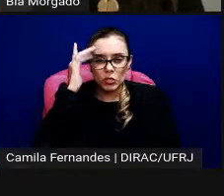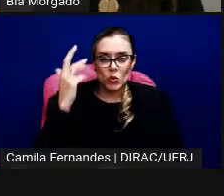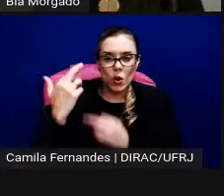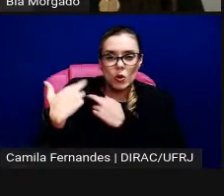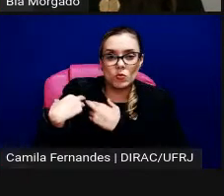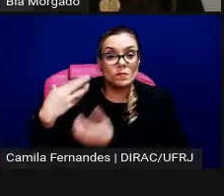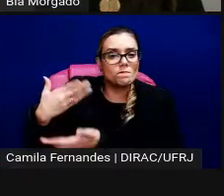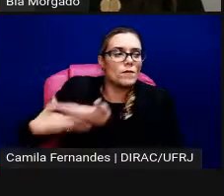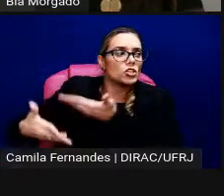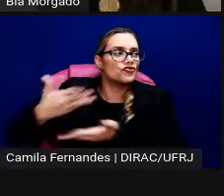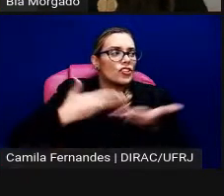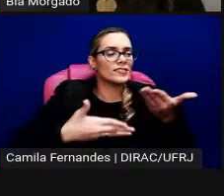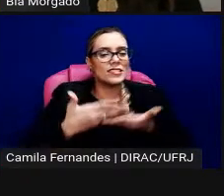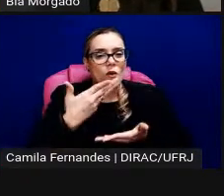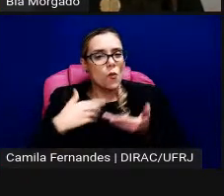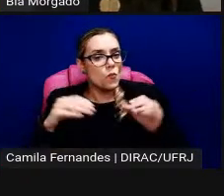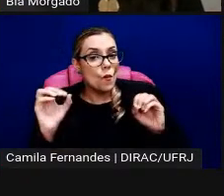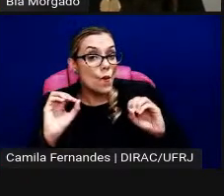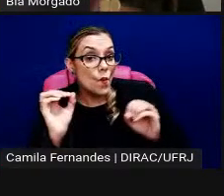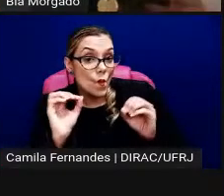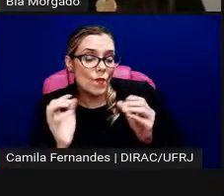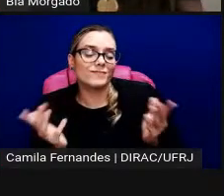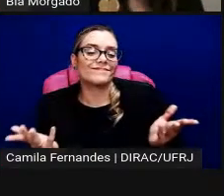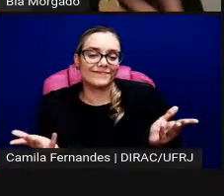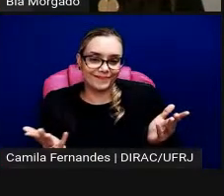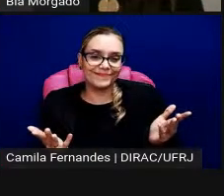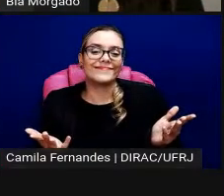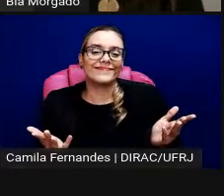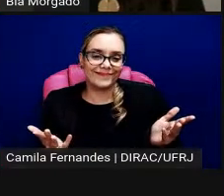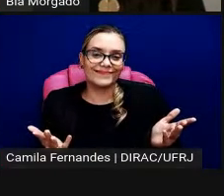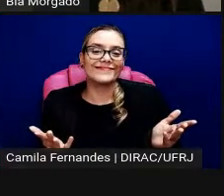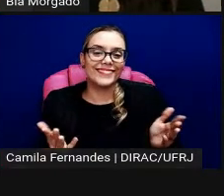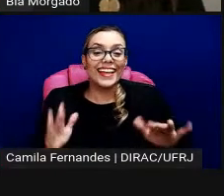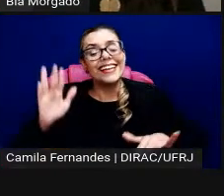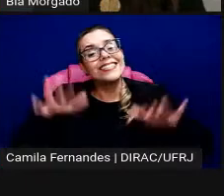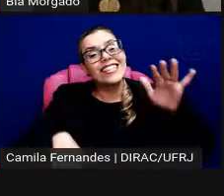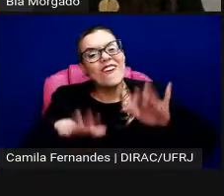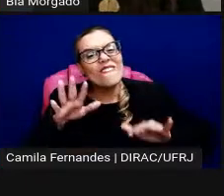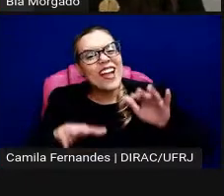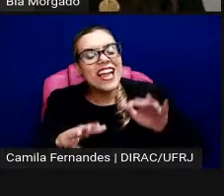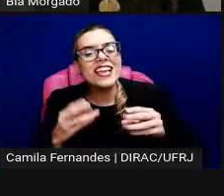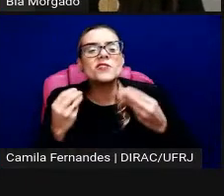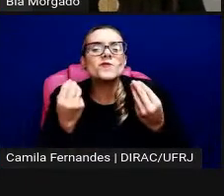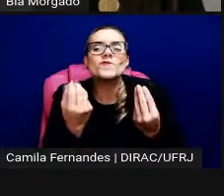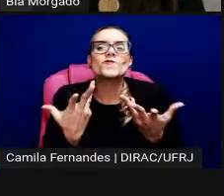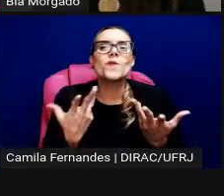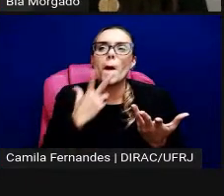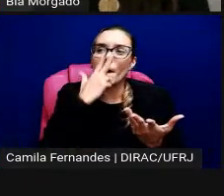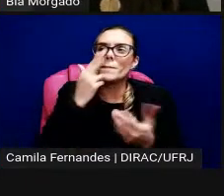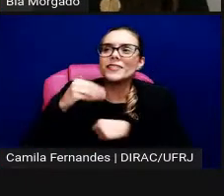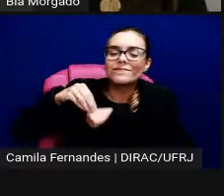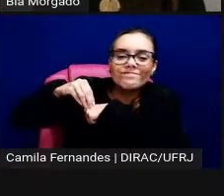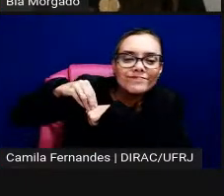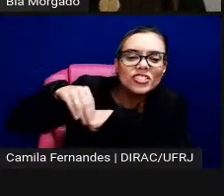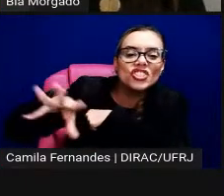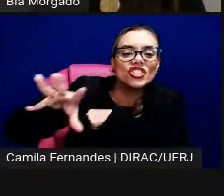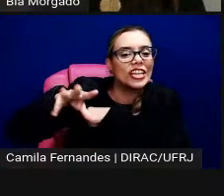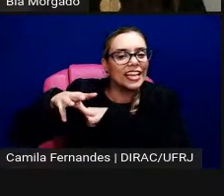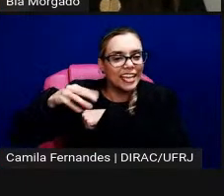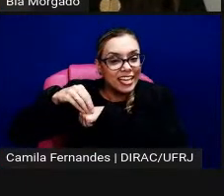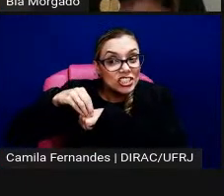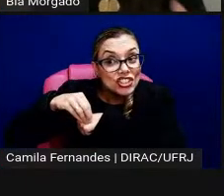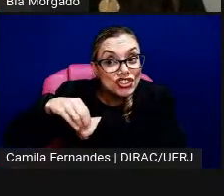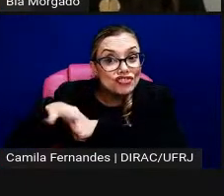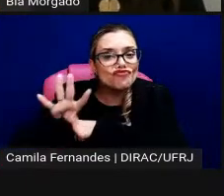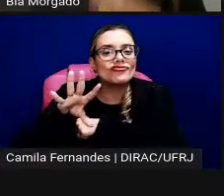espaço o que que um medicador o que que poderia trazer um medicador desculpa gente um